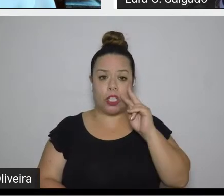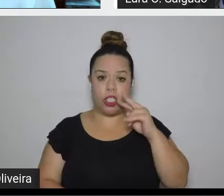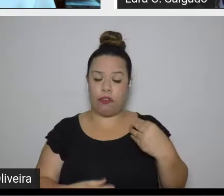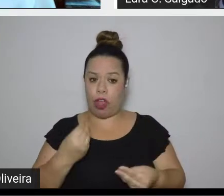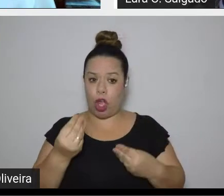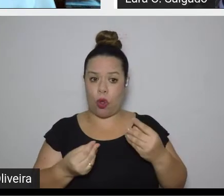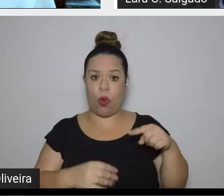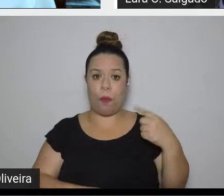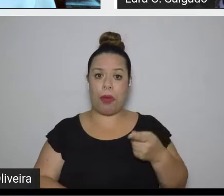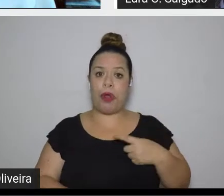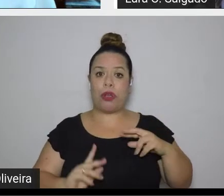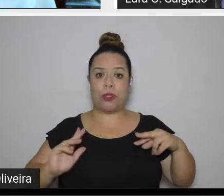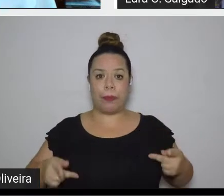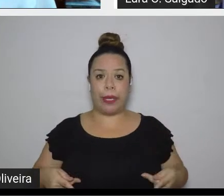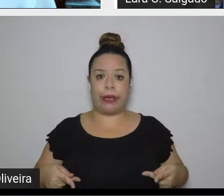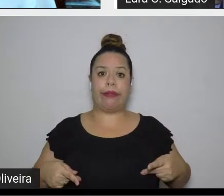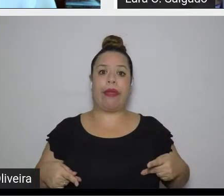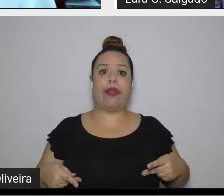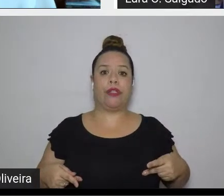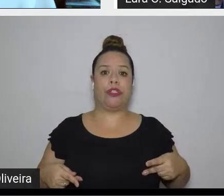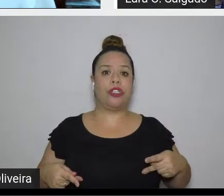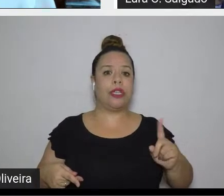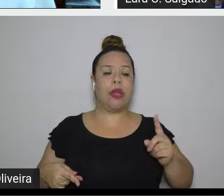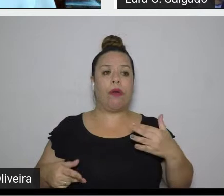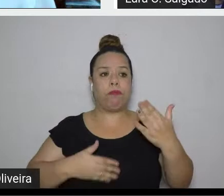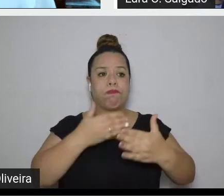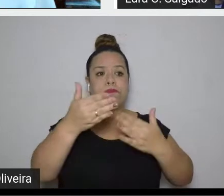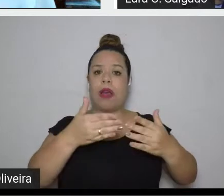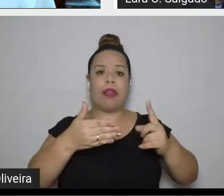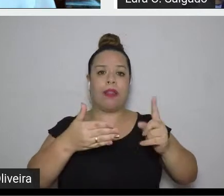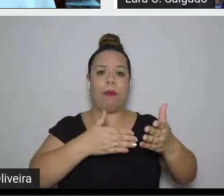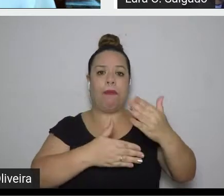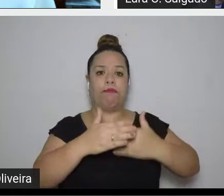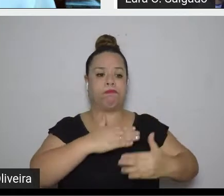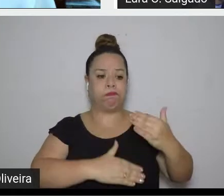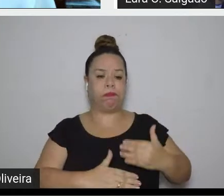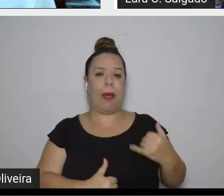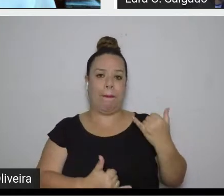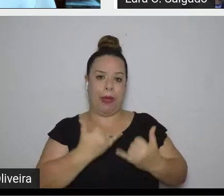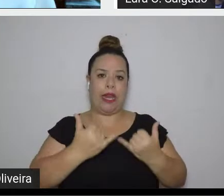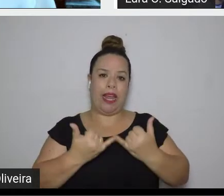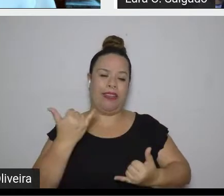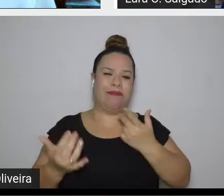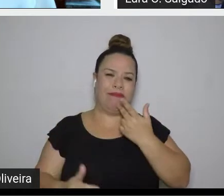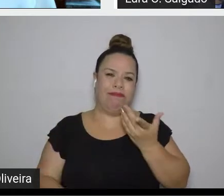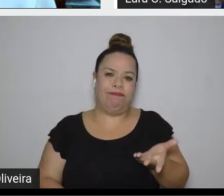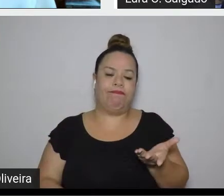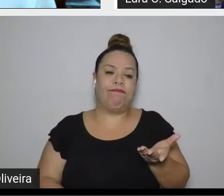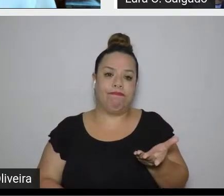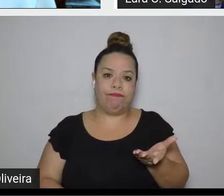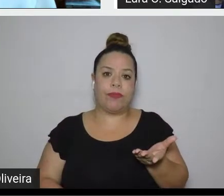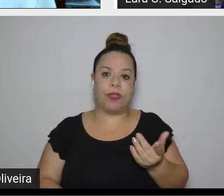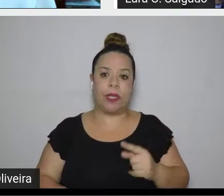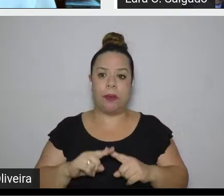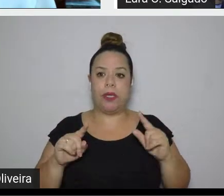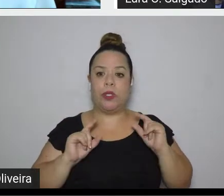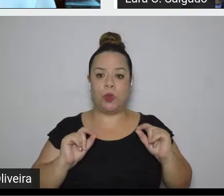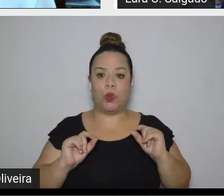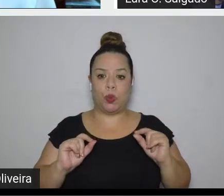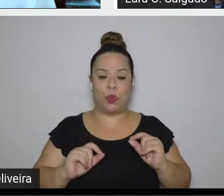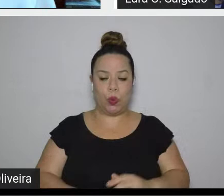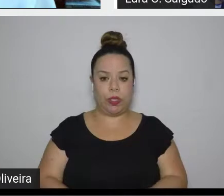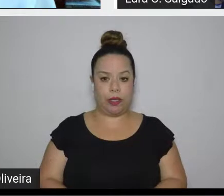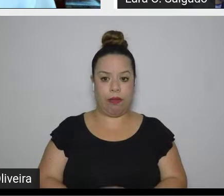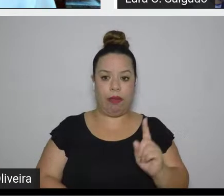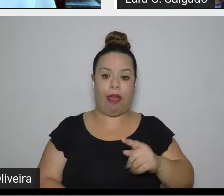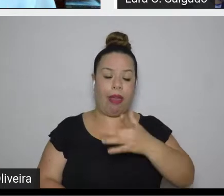civilização, dita civilização, estava tomando. Mas é alguém